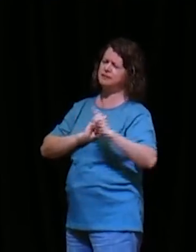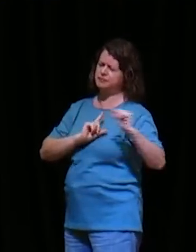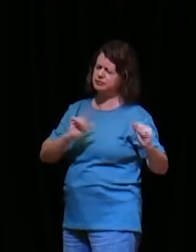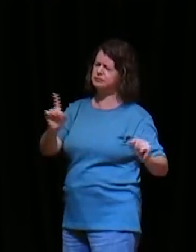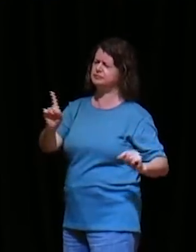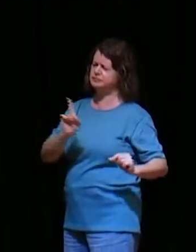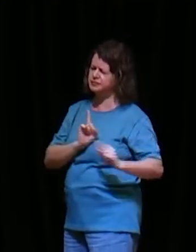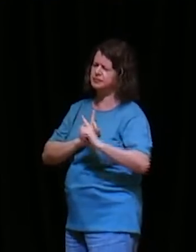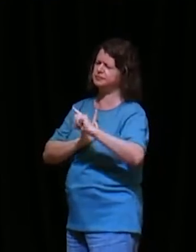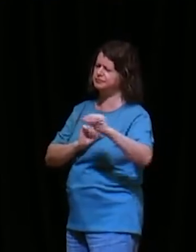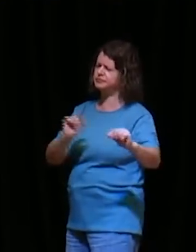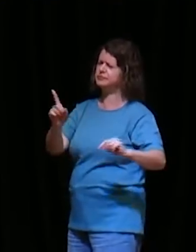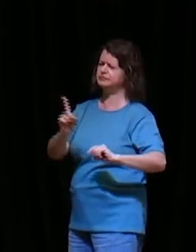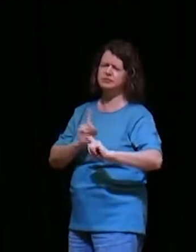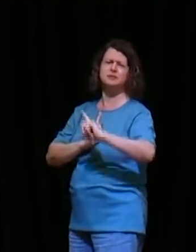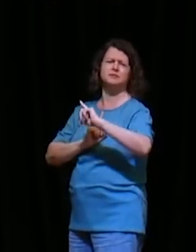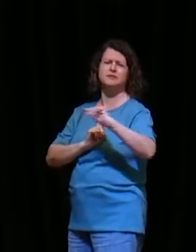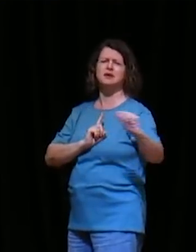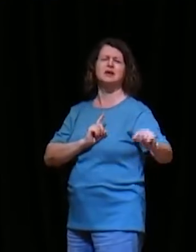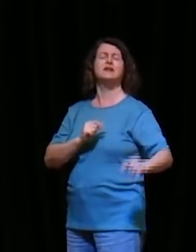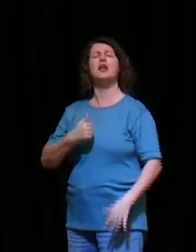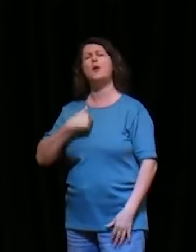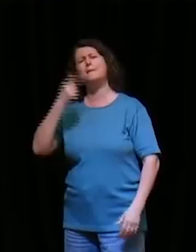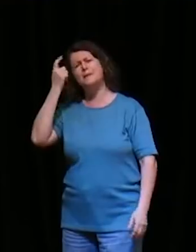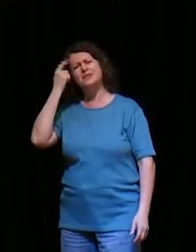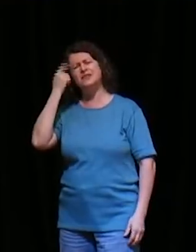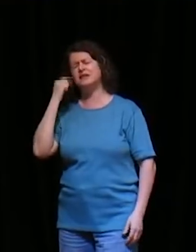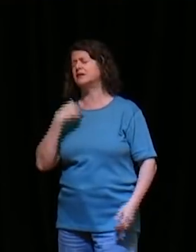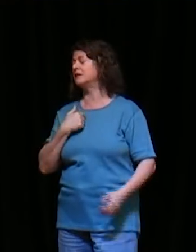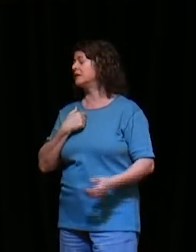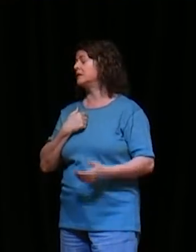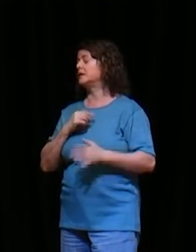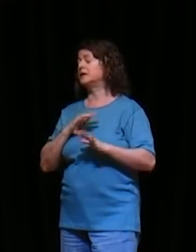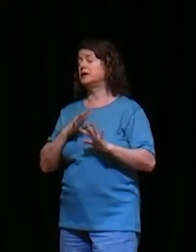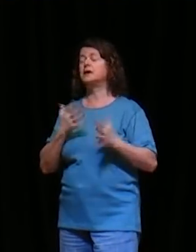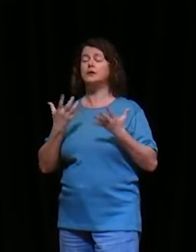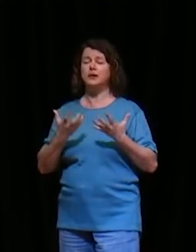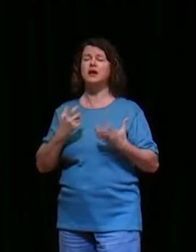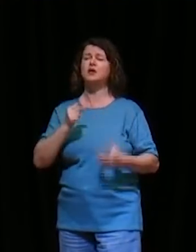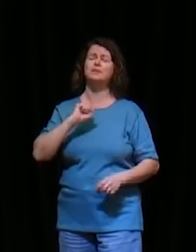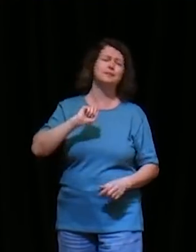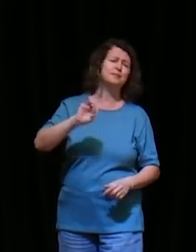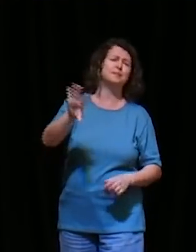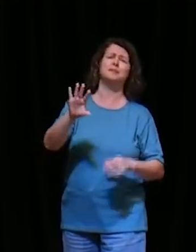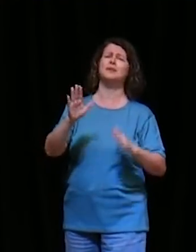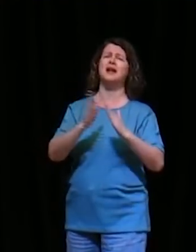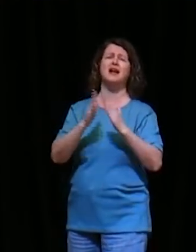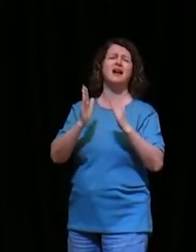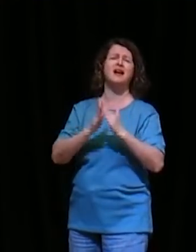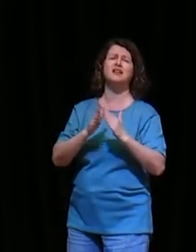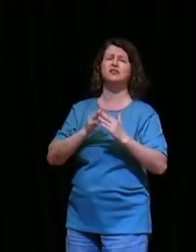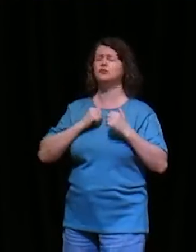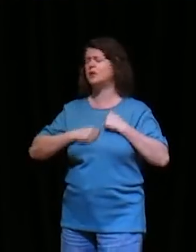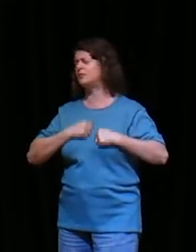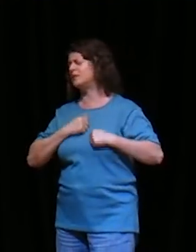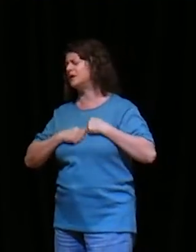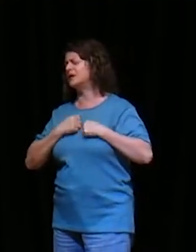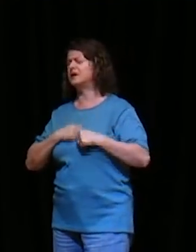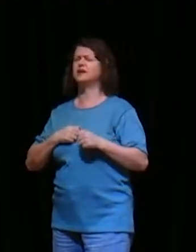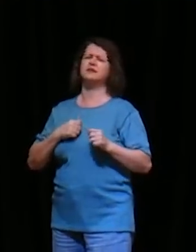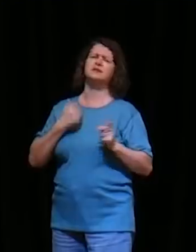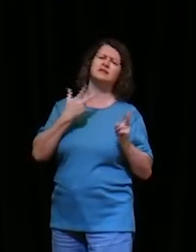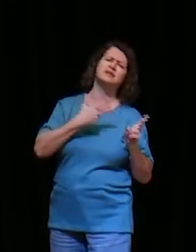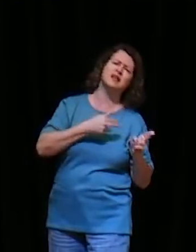coisa, eu falei assim, quando eu saí, eu falei, eu quero ir para casa, tomar um banho, e descansar, deitar no quarto da minha esposa, brincar com meus filhos,